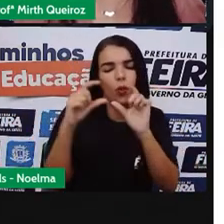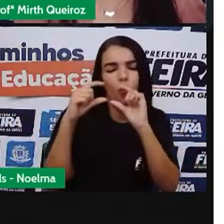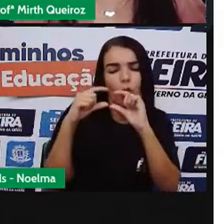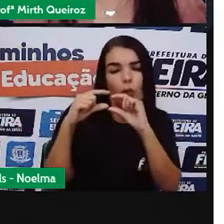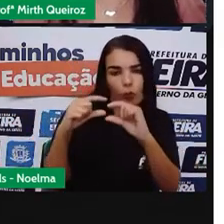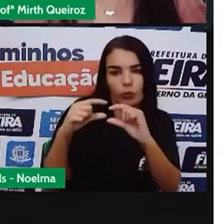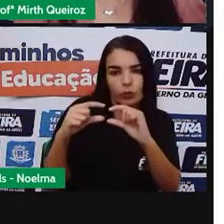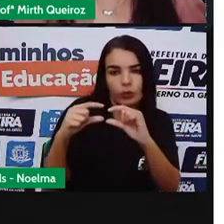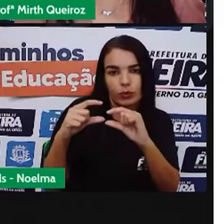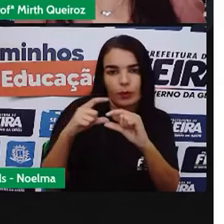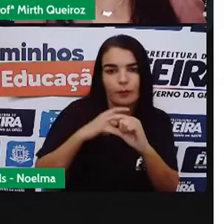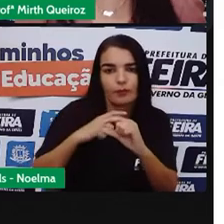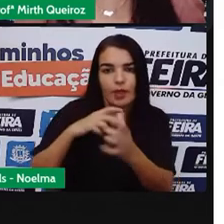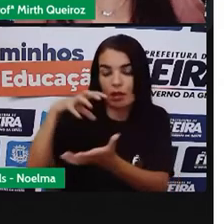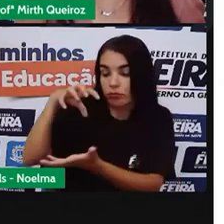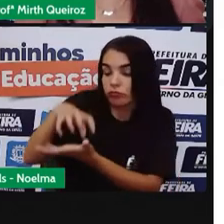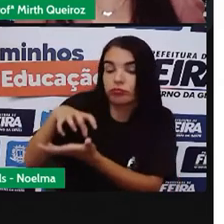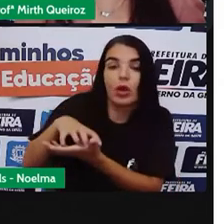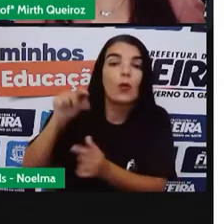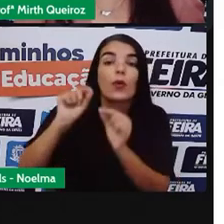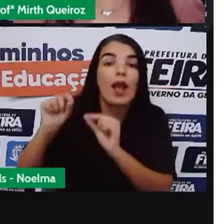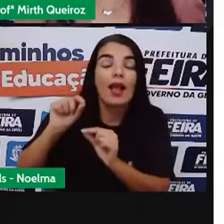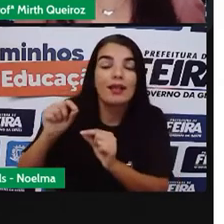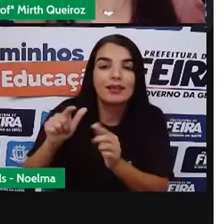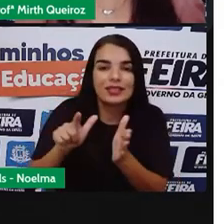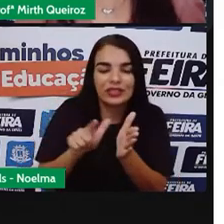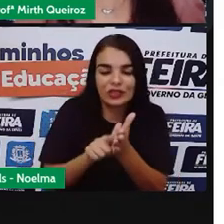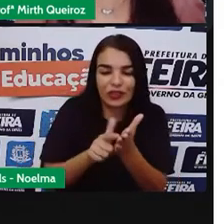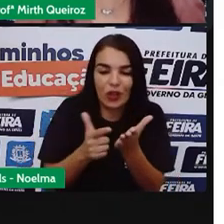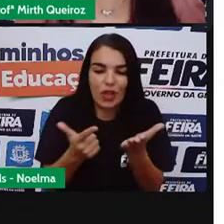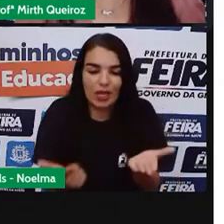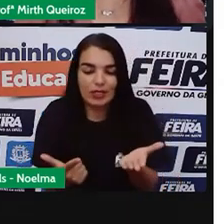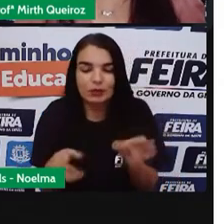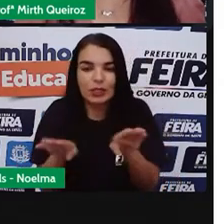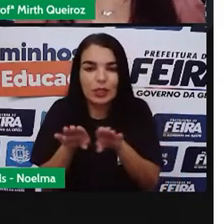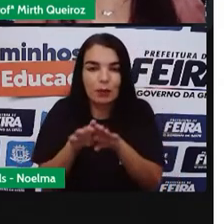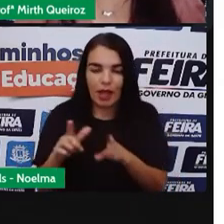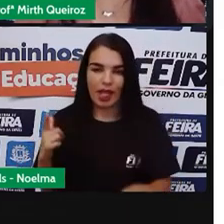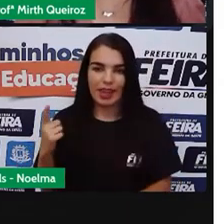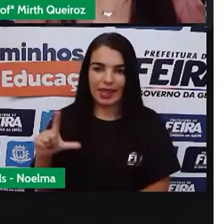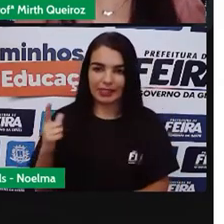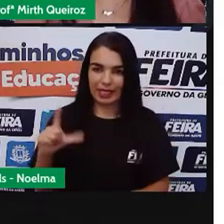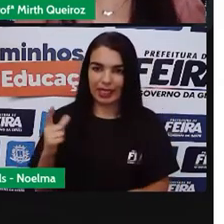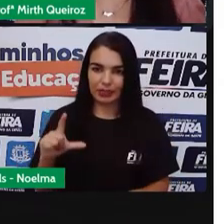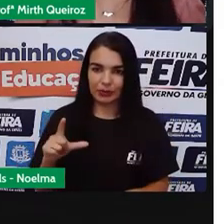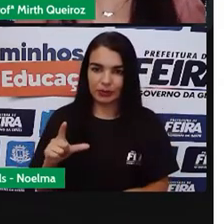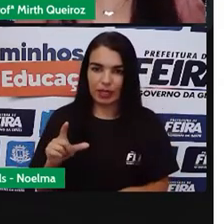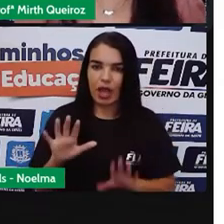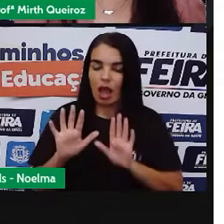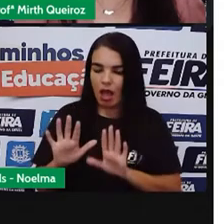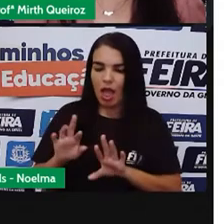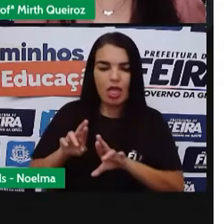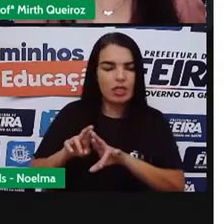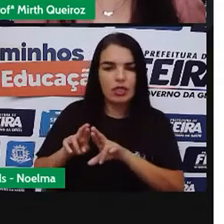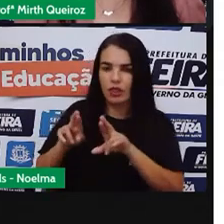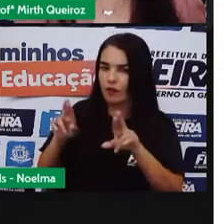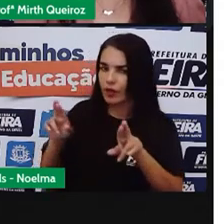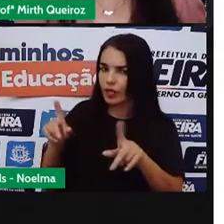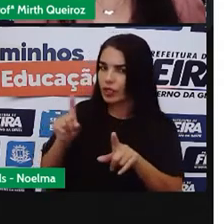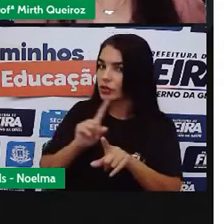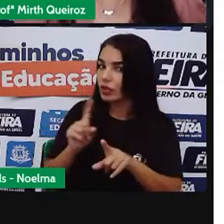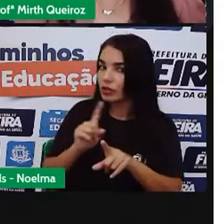situa-se entre o jornalismo e a literatura. Embora não seja diferenciada, as